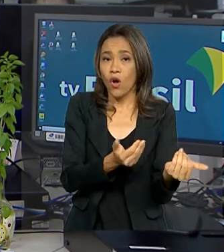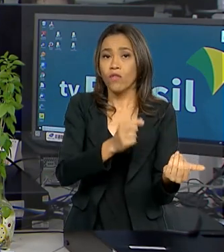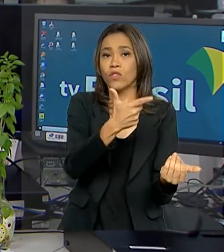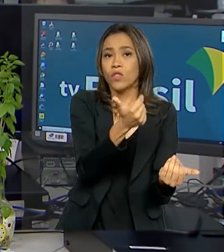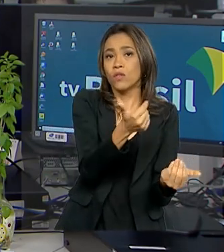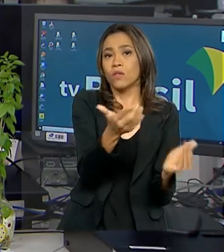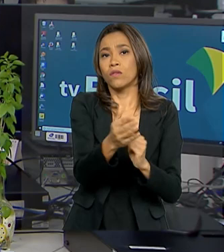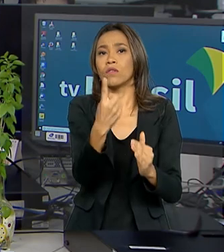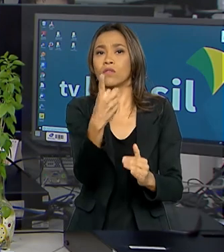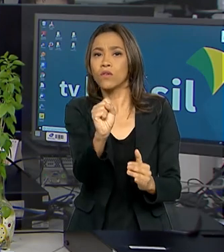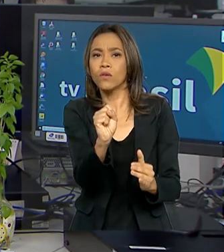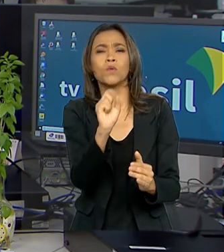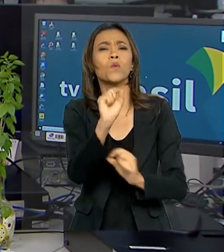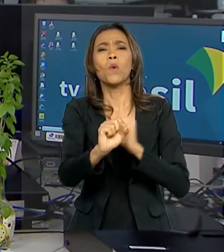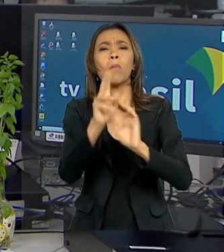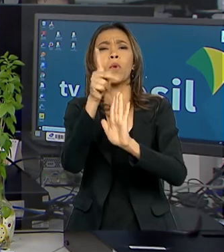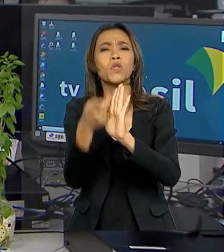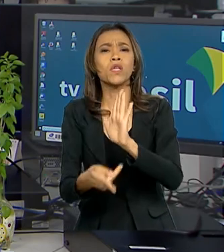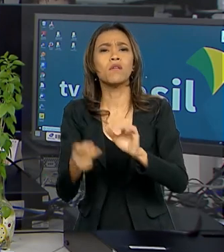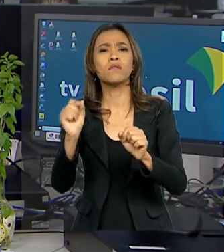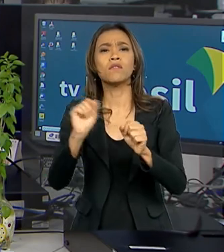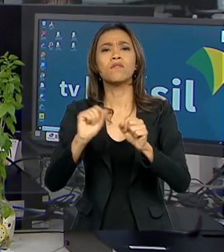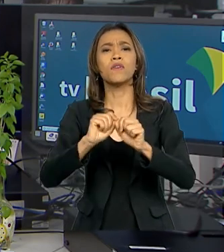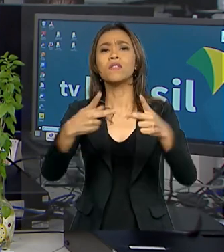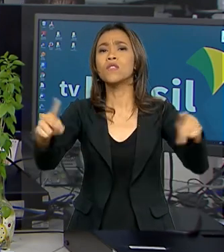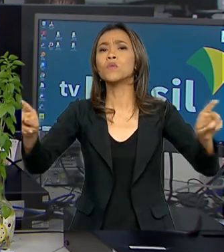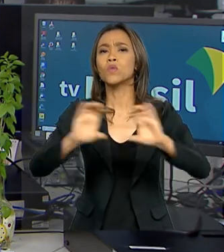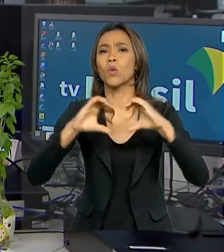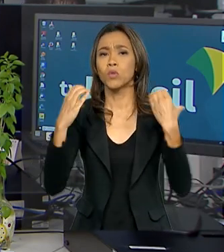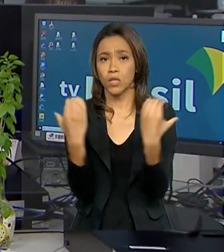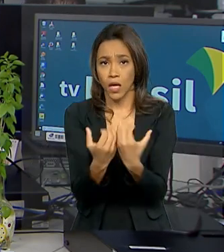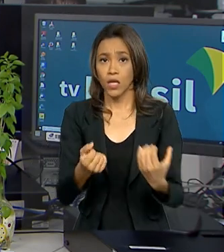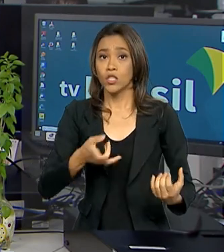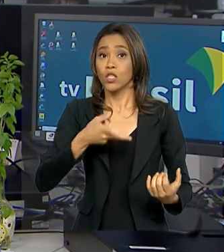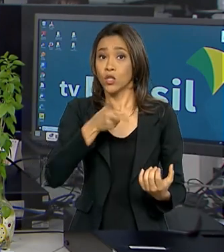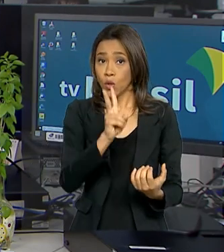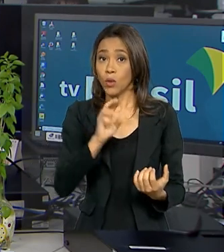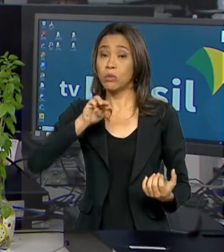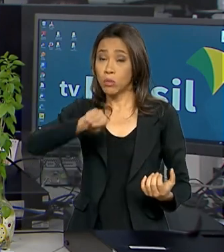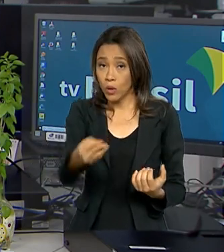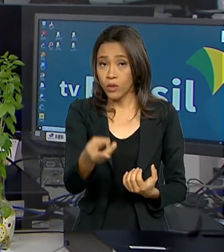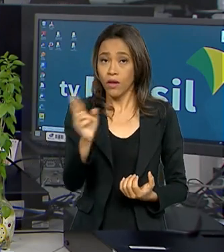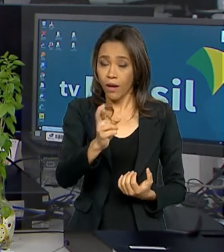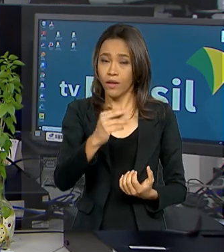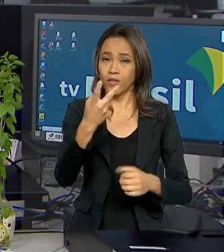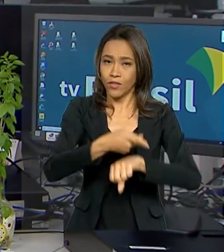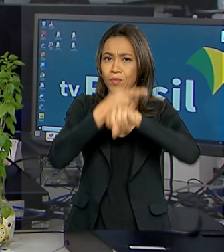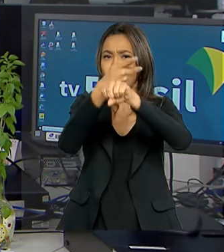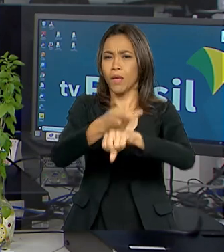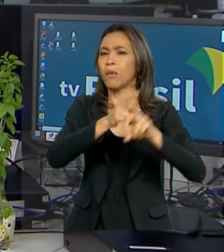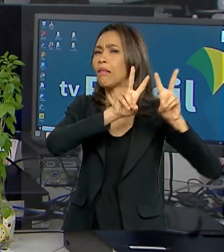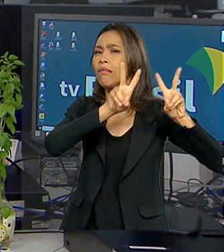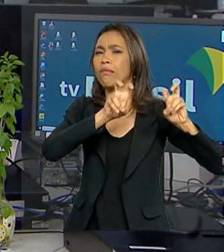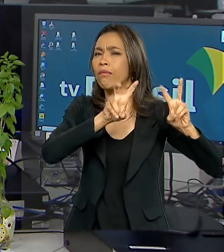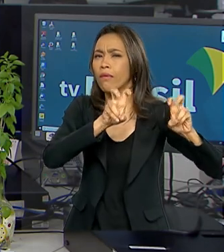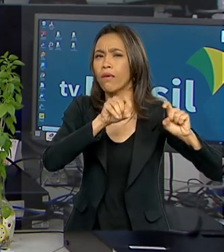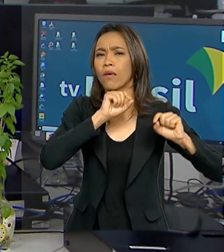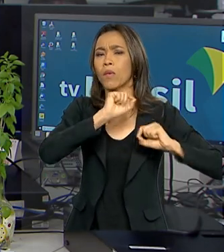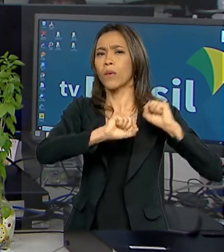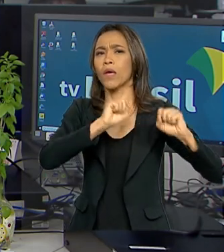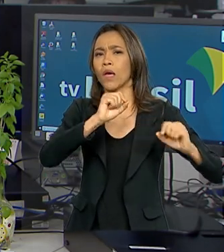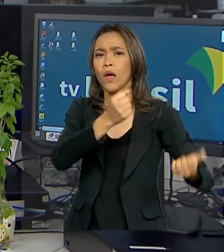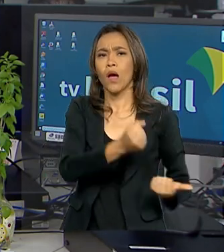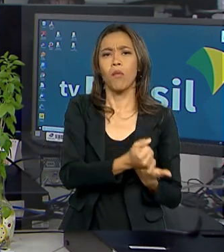comunidades. No total serão 2 milhões de reais em prêmios. Os vídeos devem abordar temas relacionados à promoção da